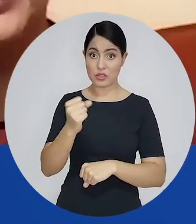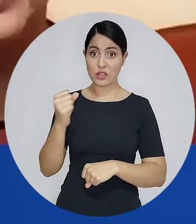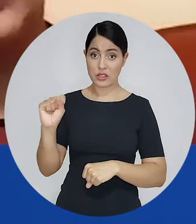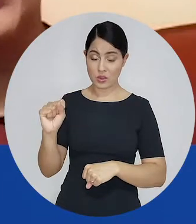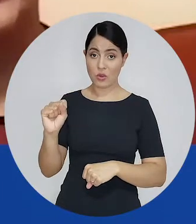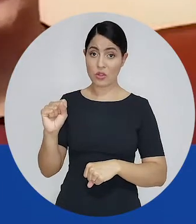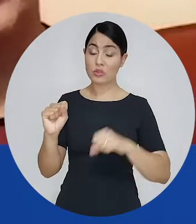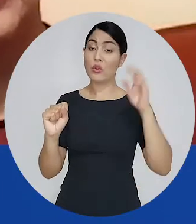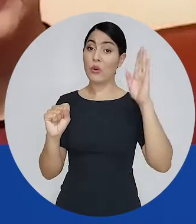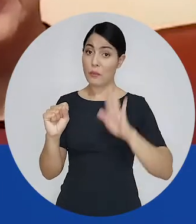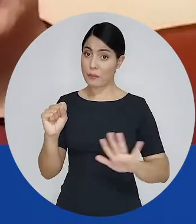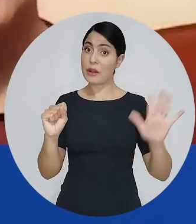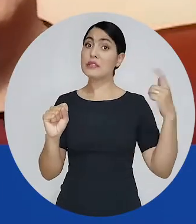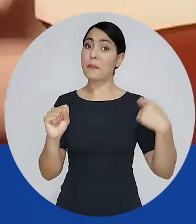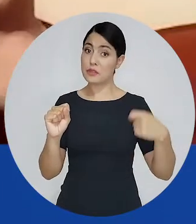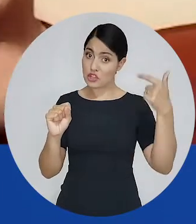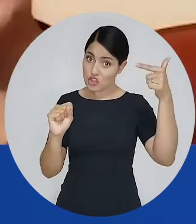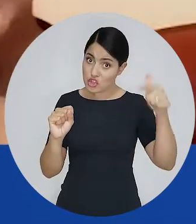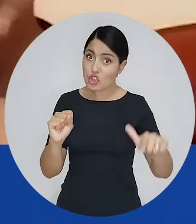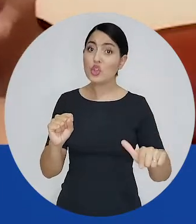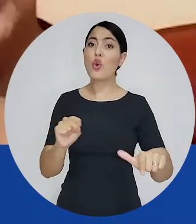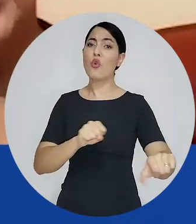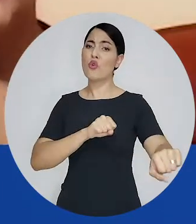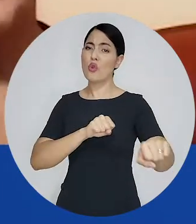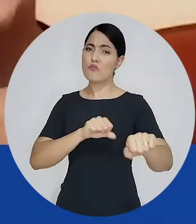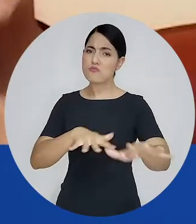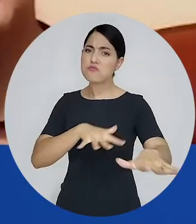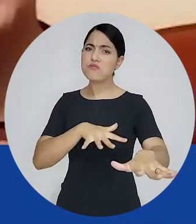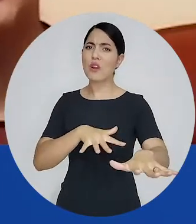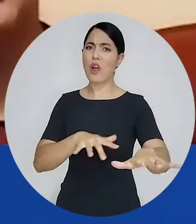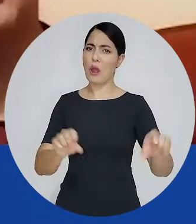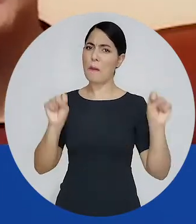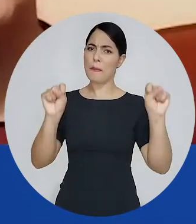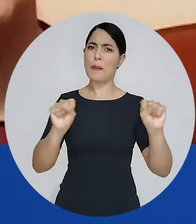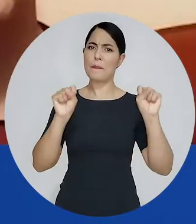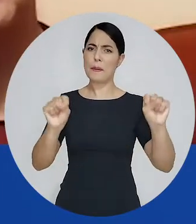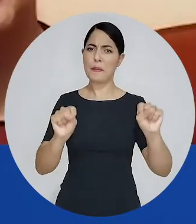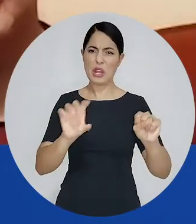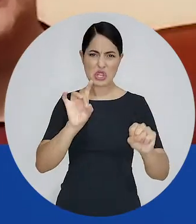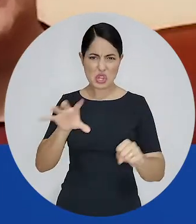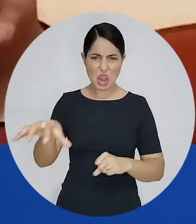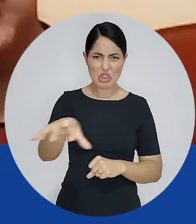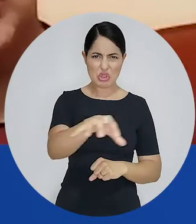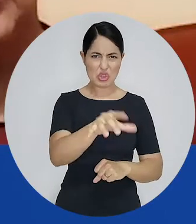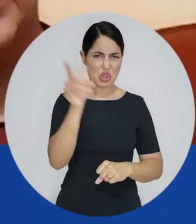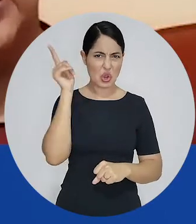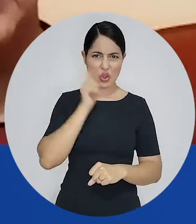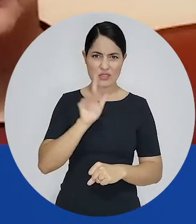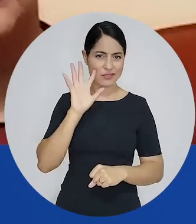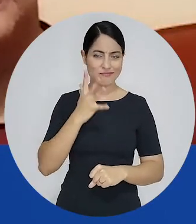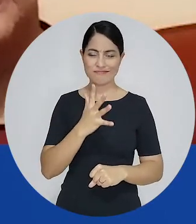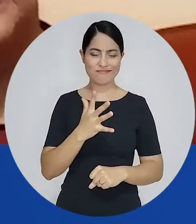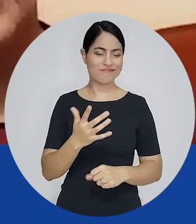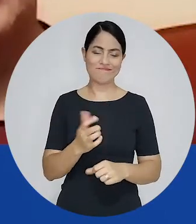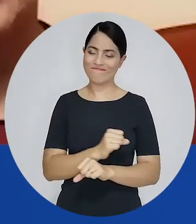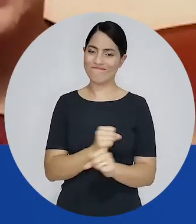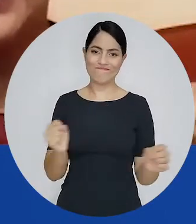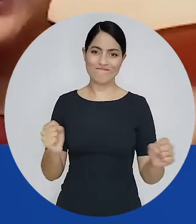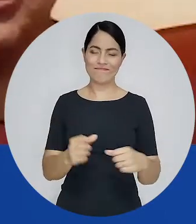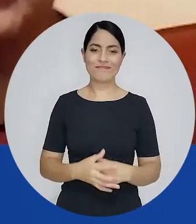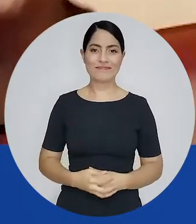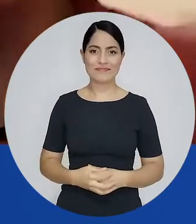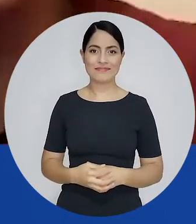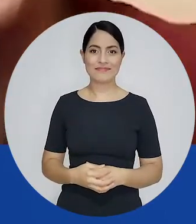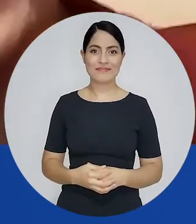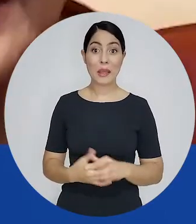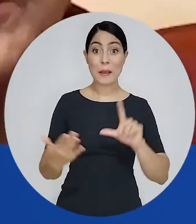88. Sem isso, eu não acredito que só as instituições dão conta do recado. A